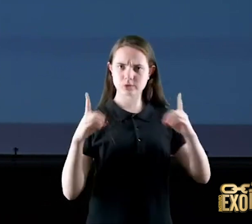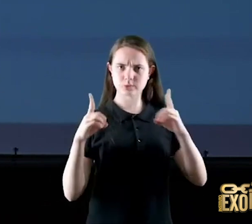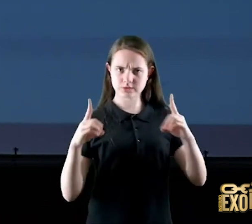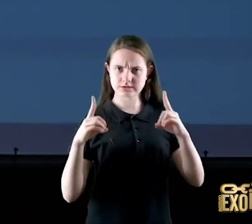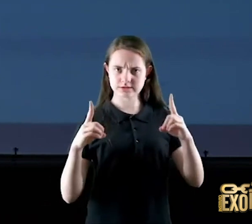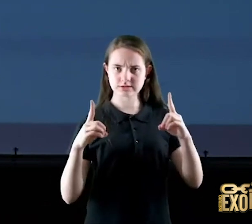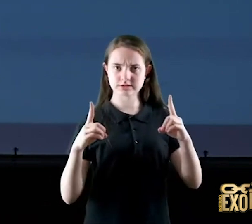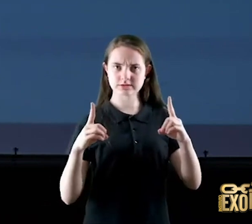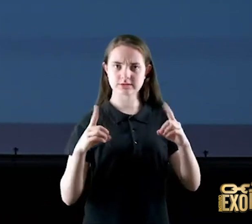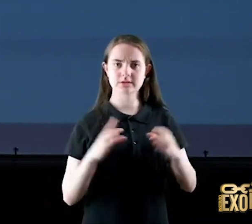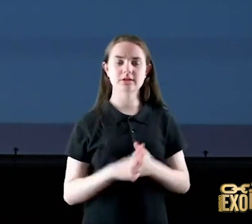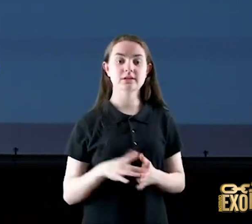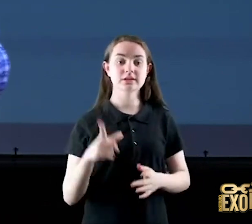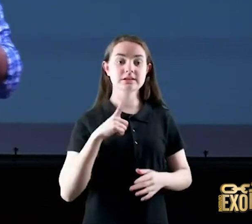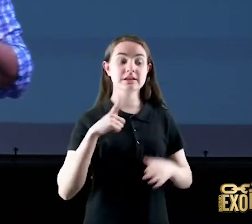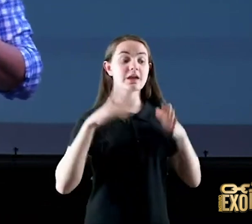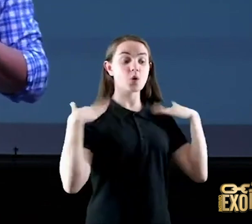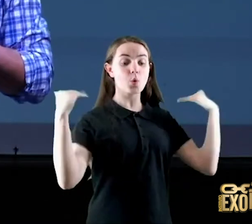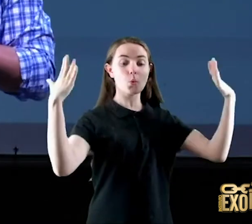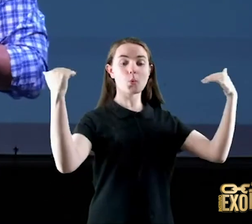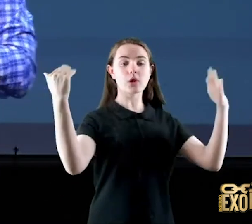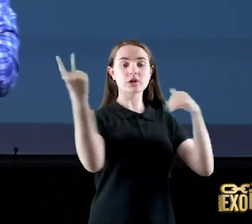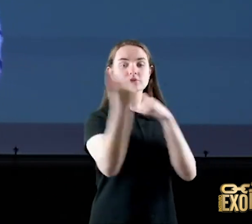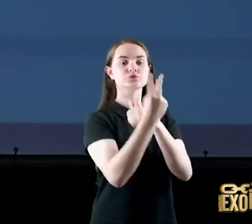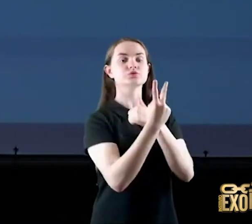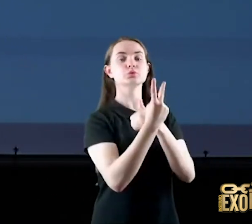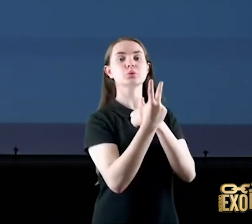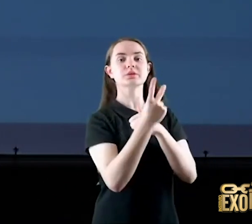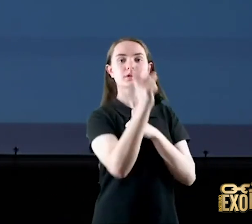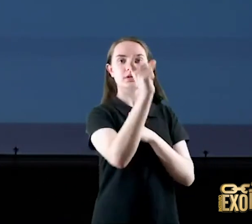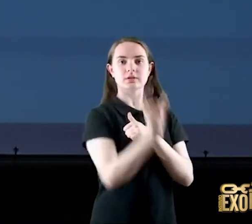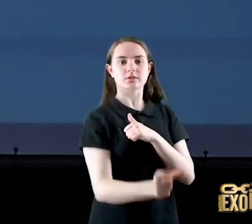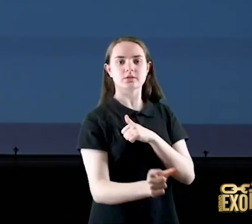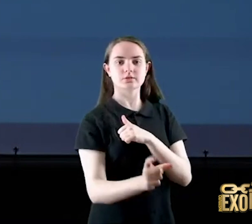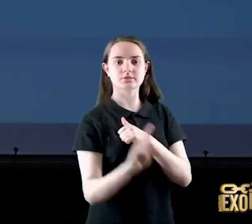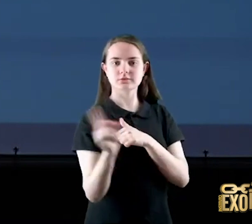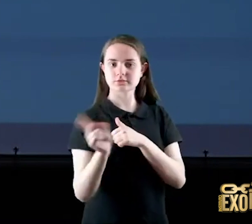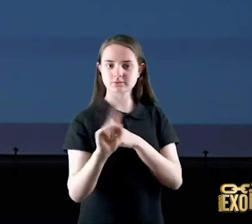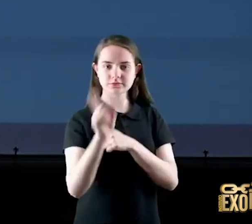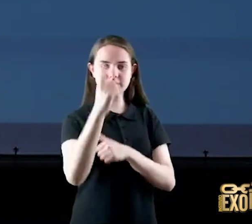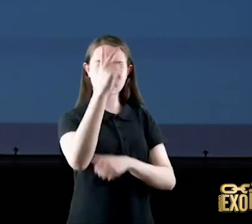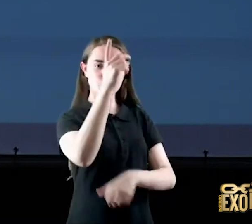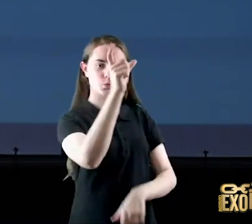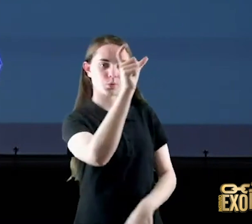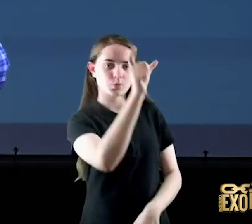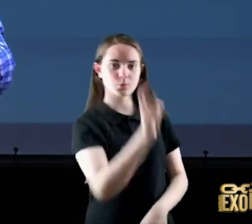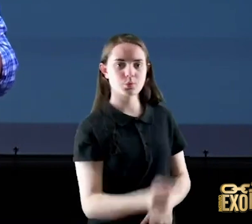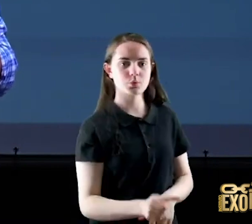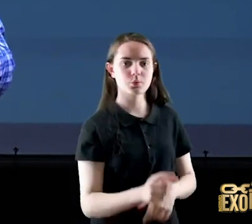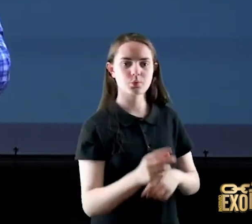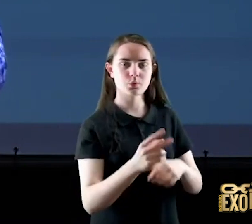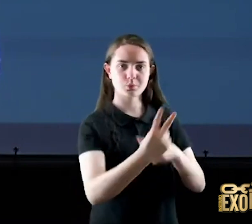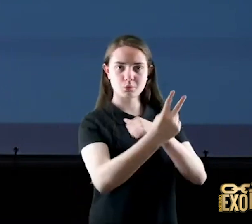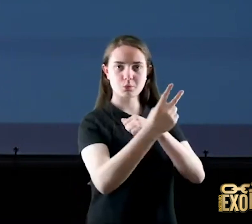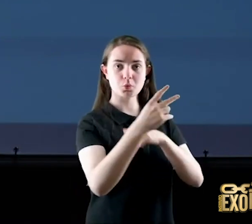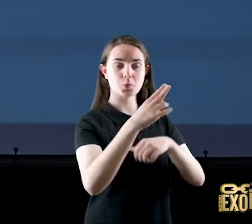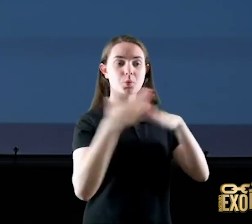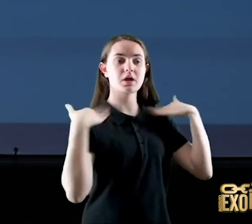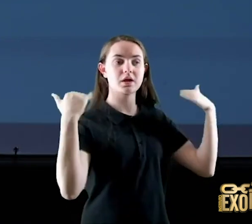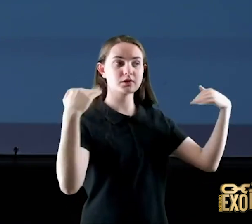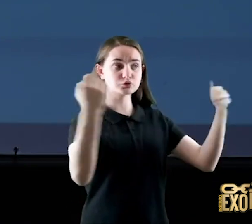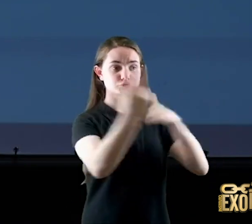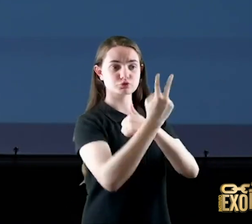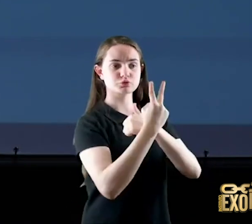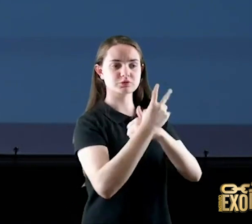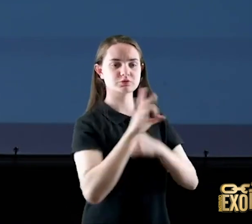do anjo da guarda não porque tem um anjo da guarda não tem não querido a Bíblia diz que não existe anjo da guarda aliás anjo